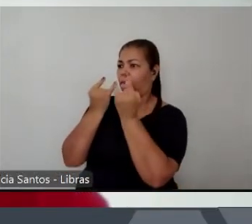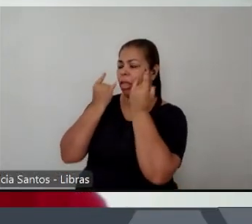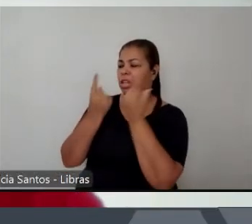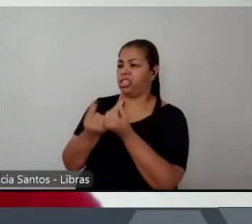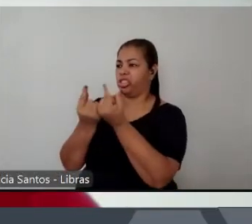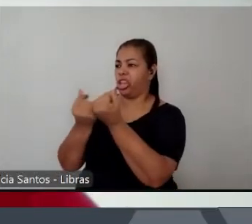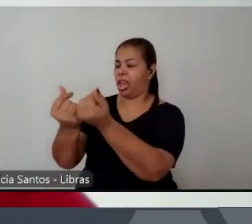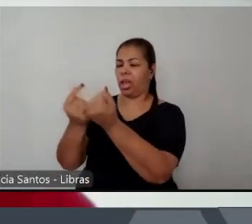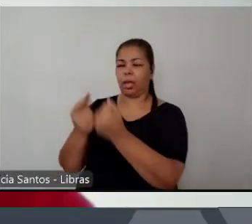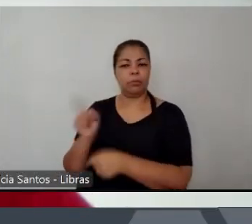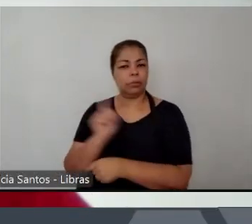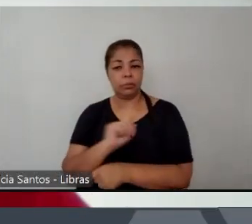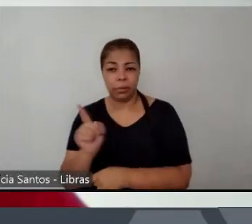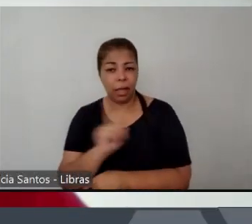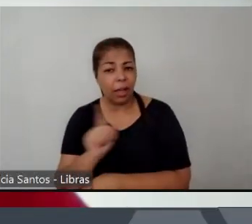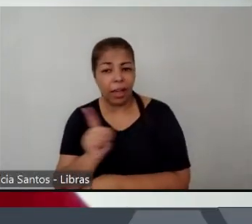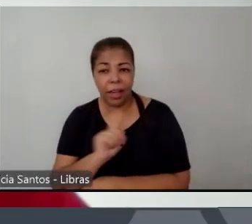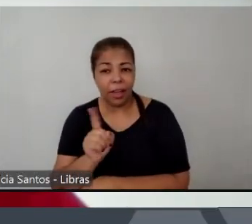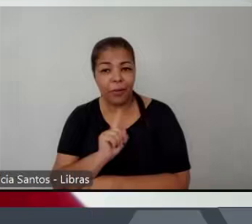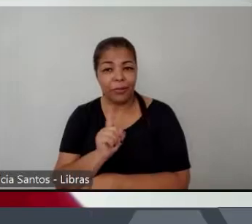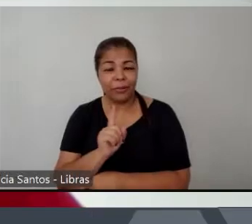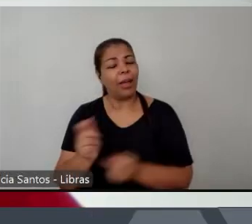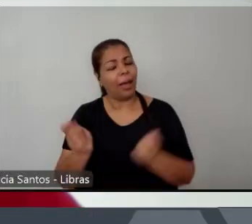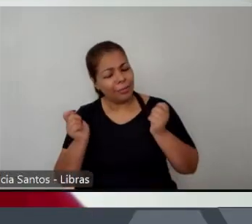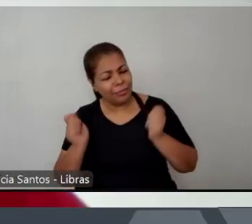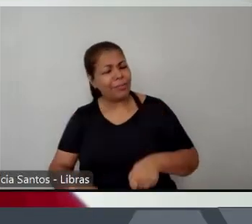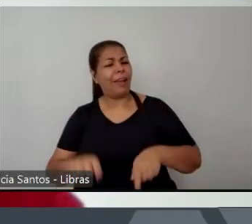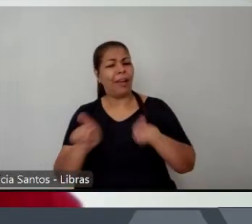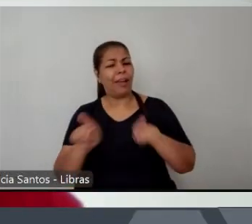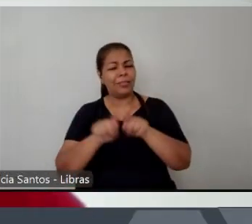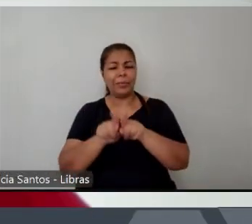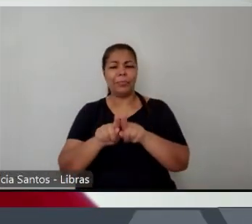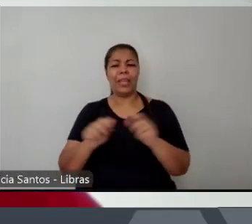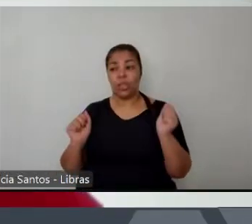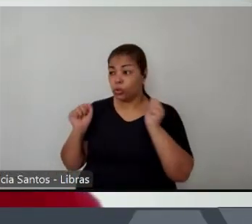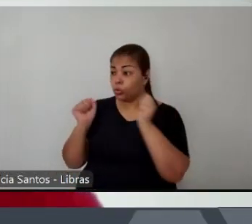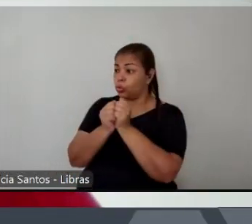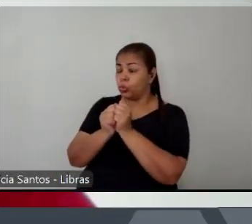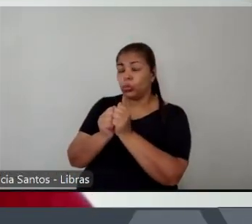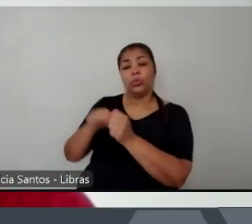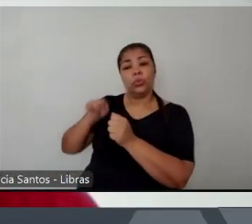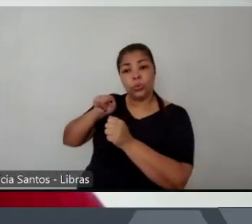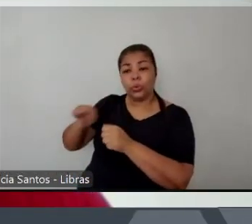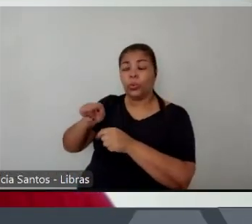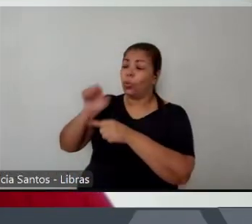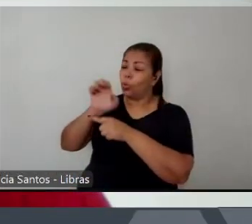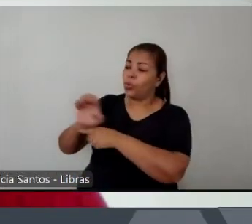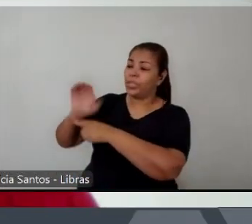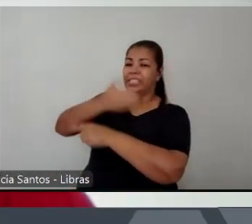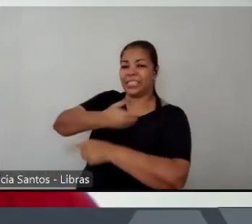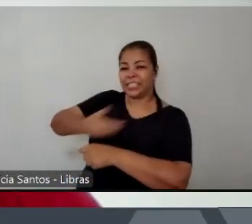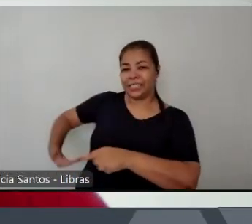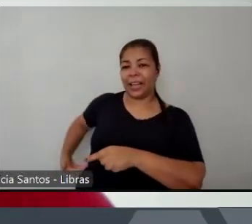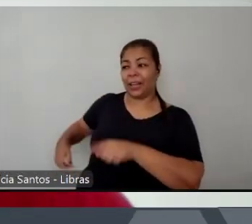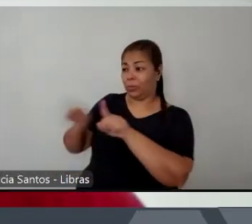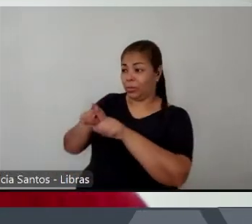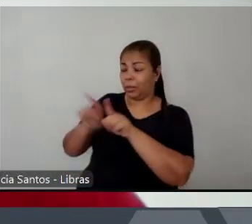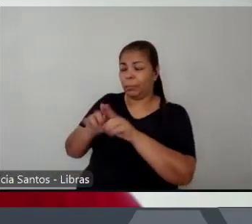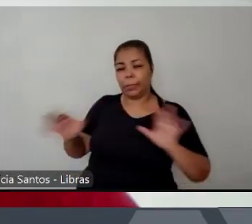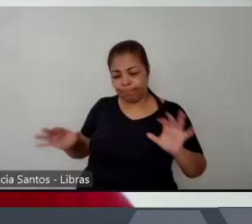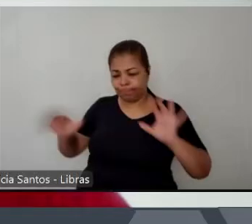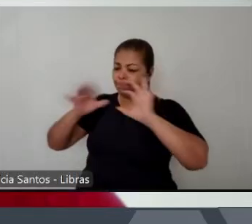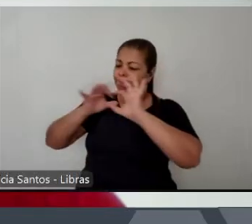escravo do dinheiro e é possível a partir do Estado criar um mundo menos desesperador reduzir a